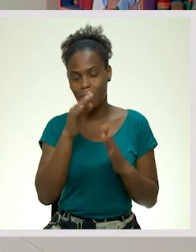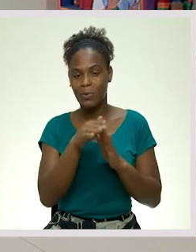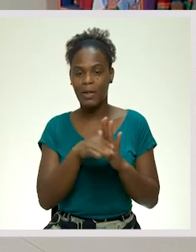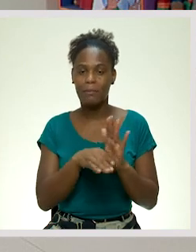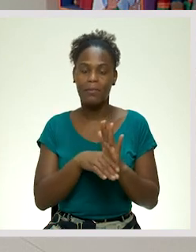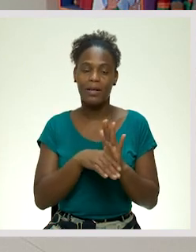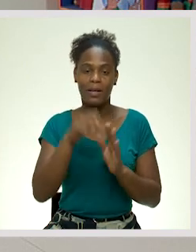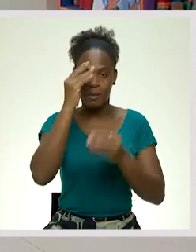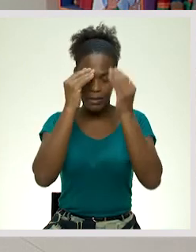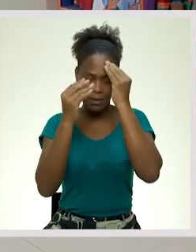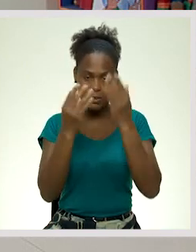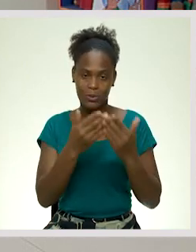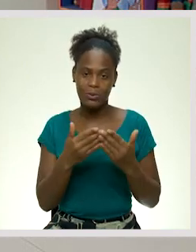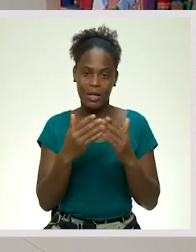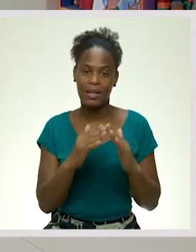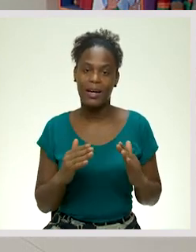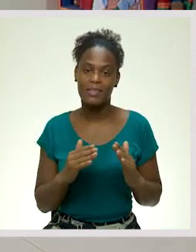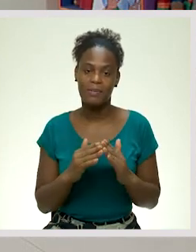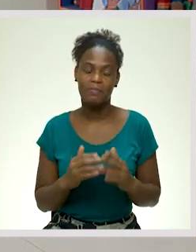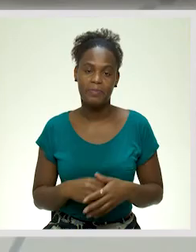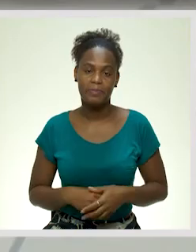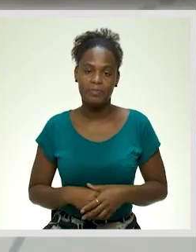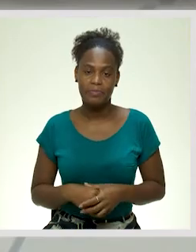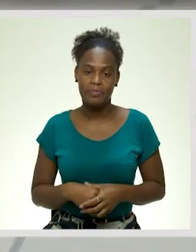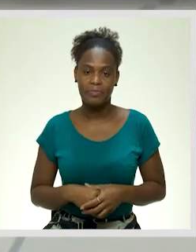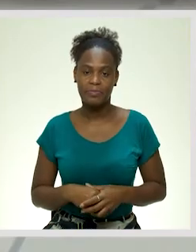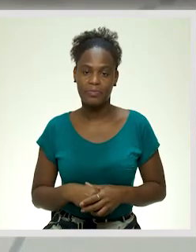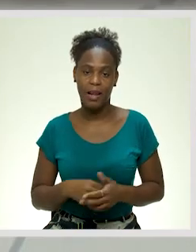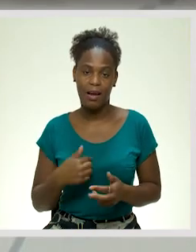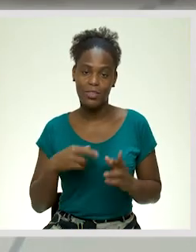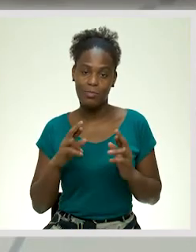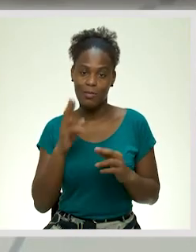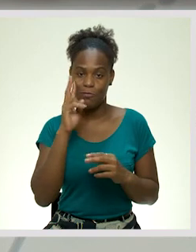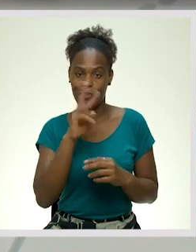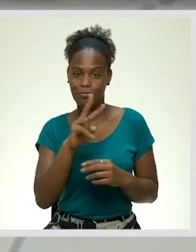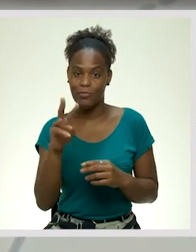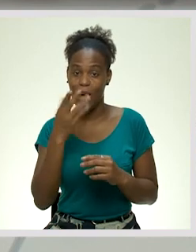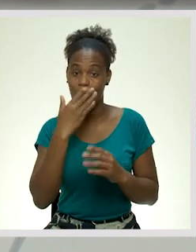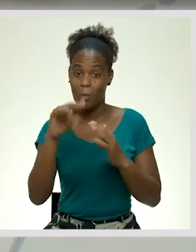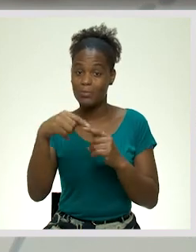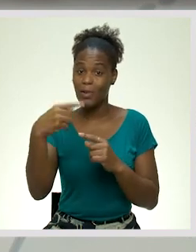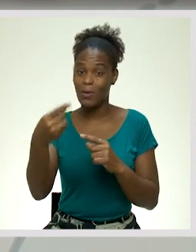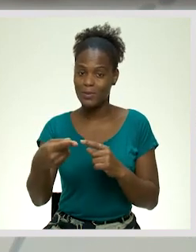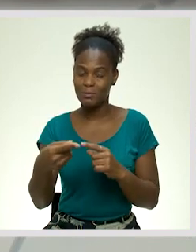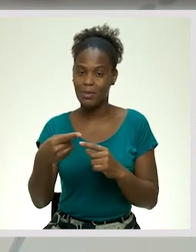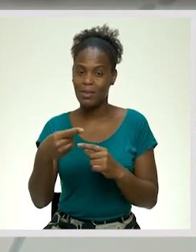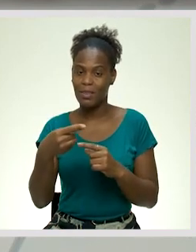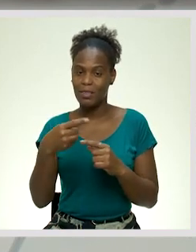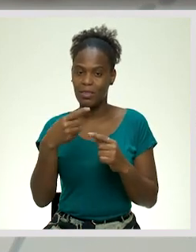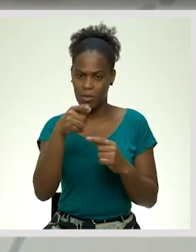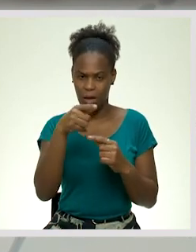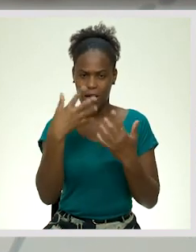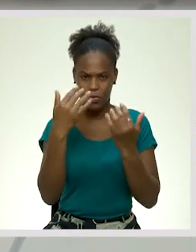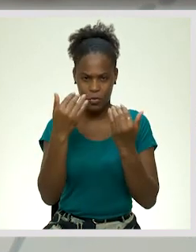programa Aprender e Estudar em Casa. Espero ver-vos na próxima aula. Tirem as